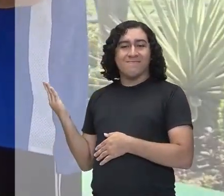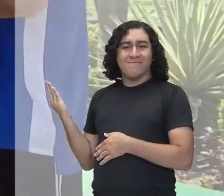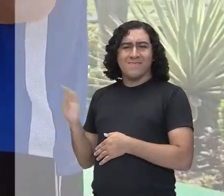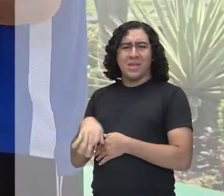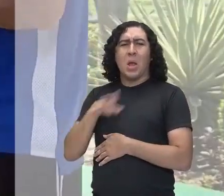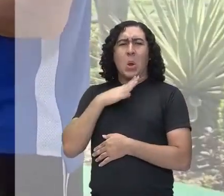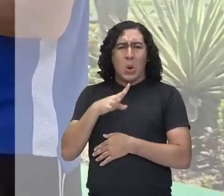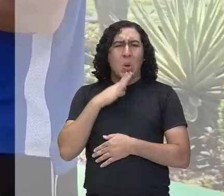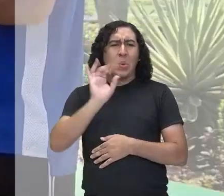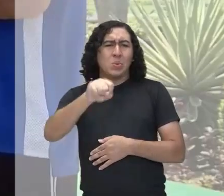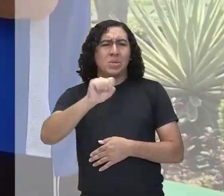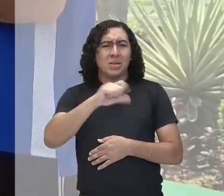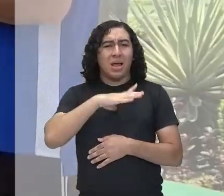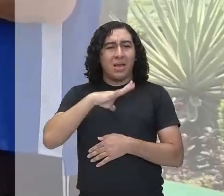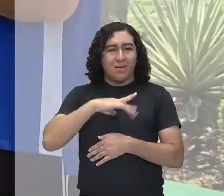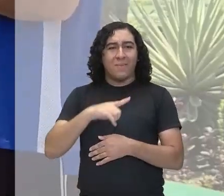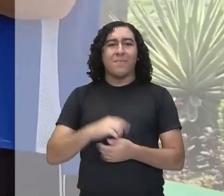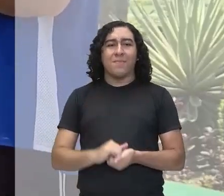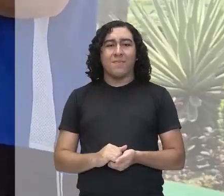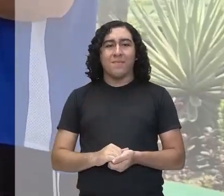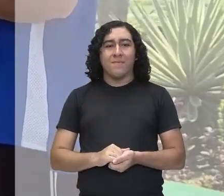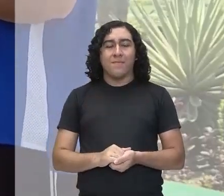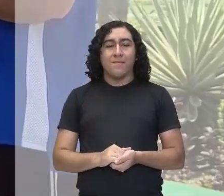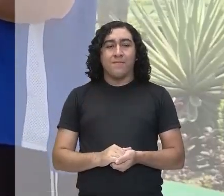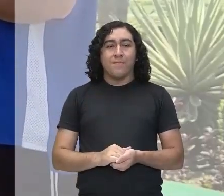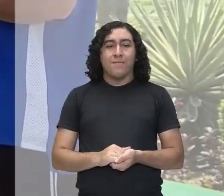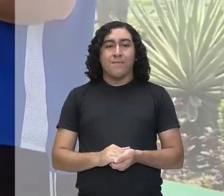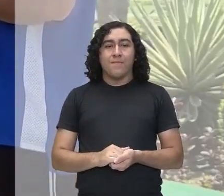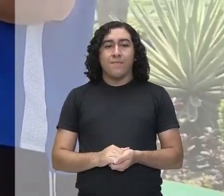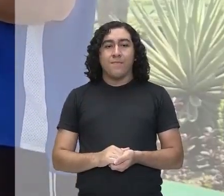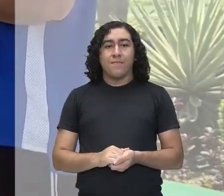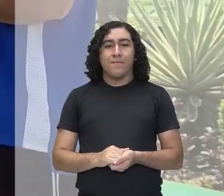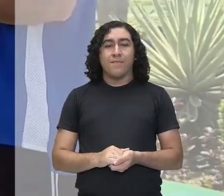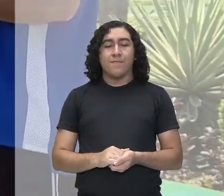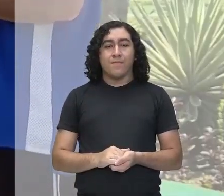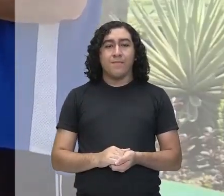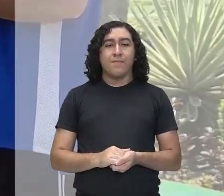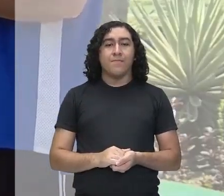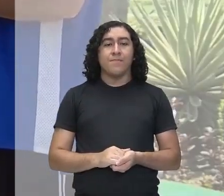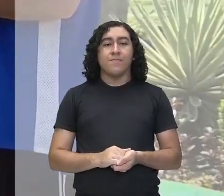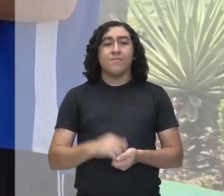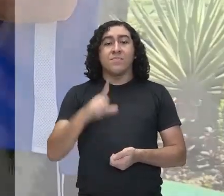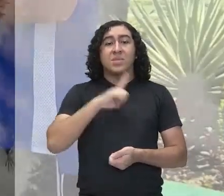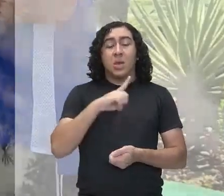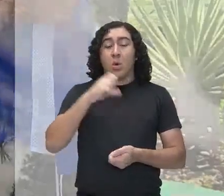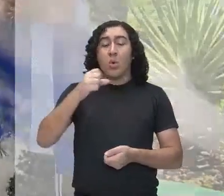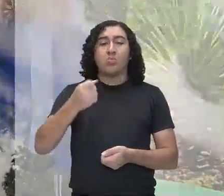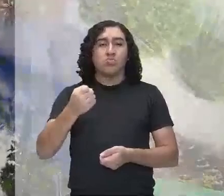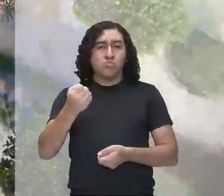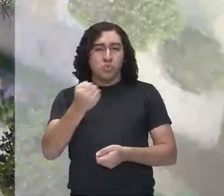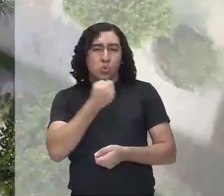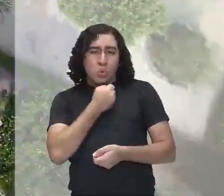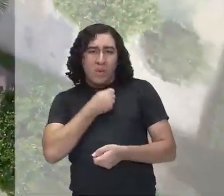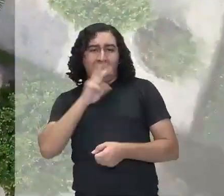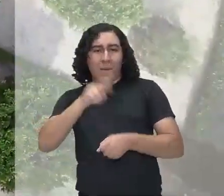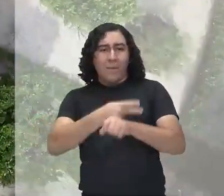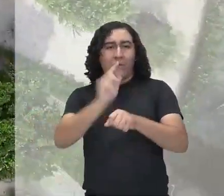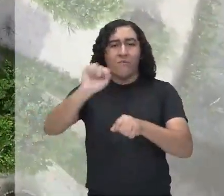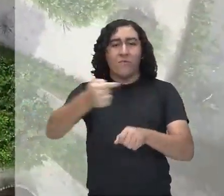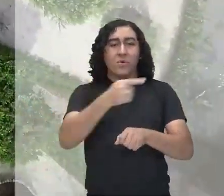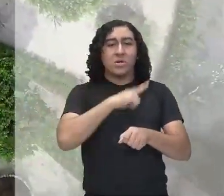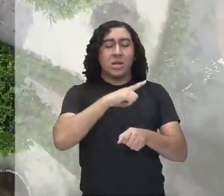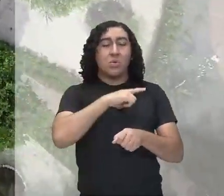famoso pi já. Nas duas primeiras casas decimais, né? Que são aqueles númerozinhos depois da vírgula, a gente considera 3